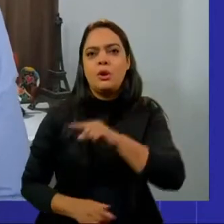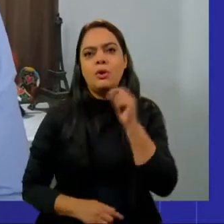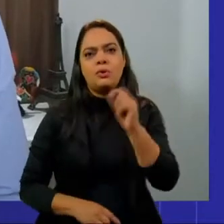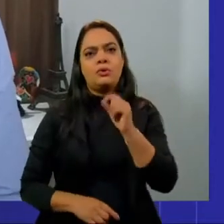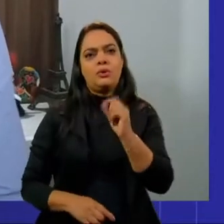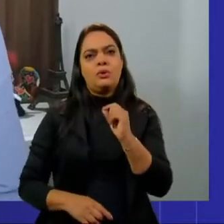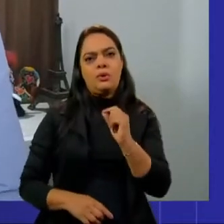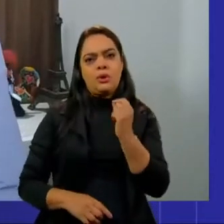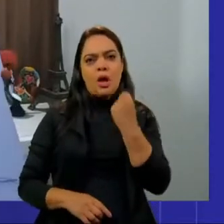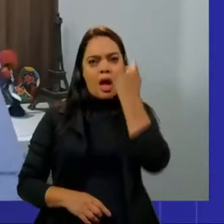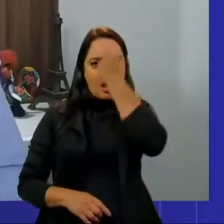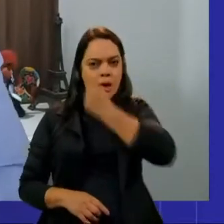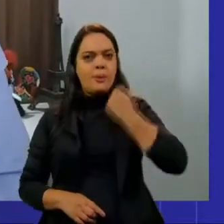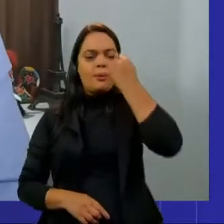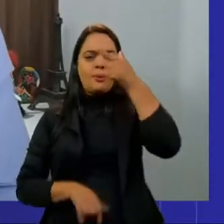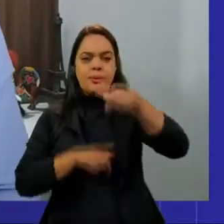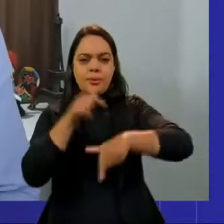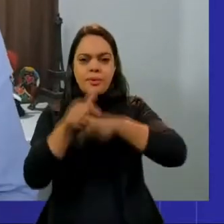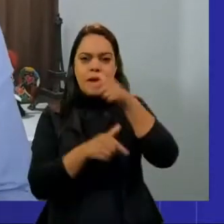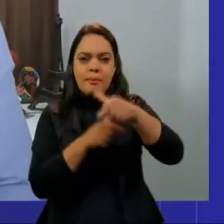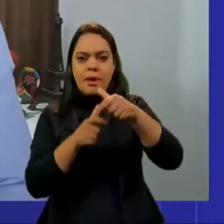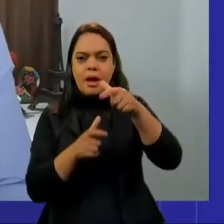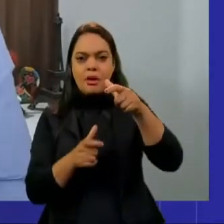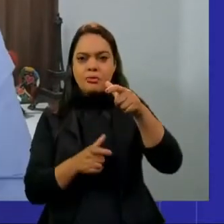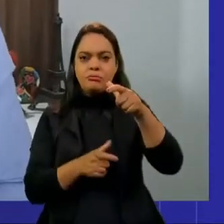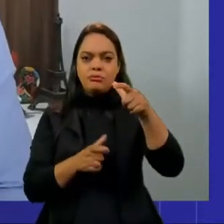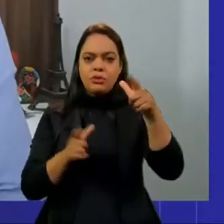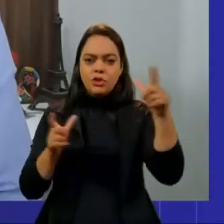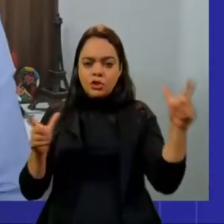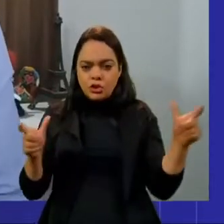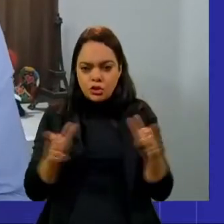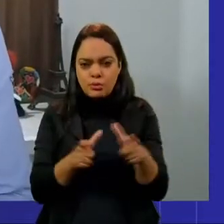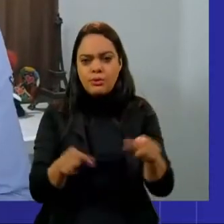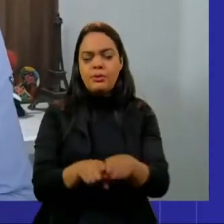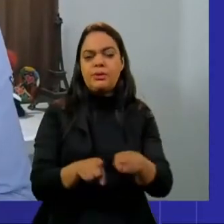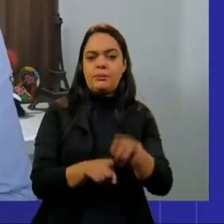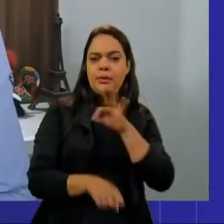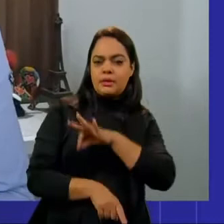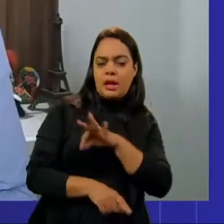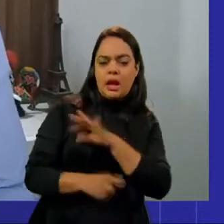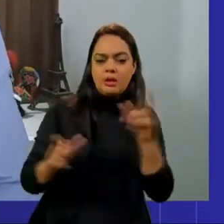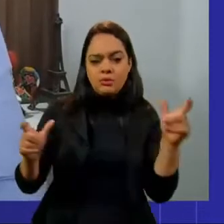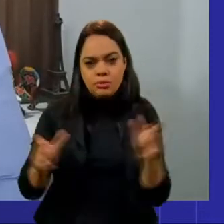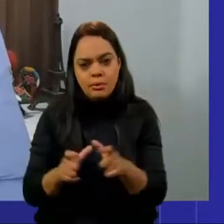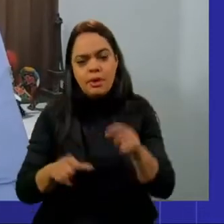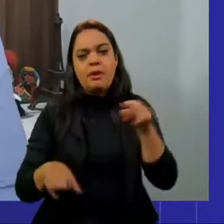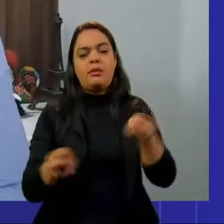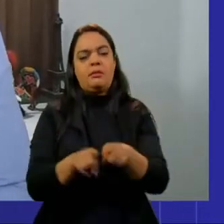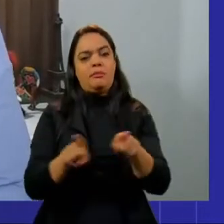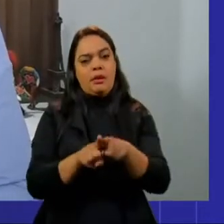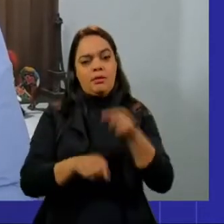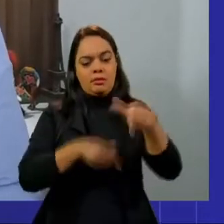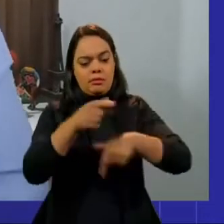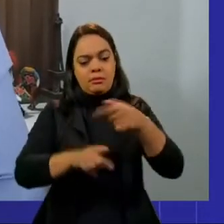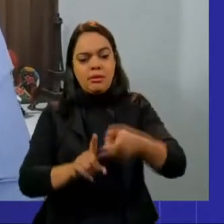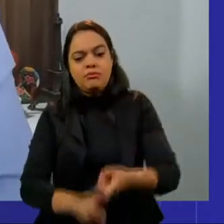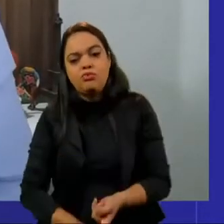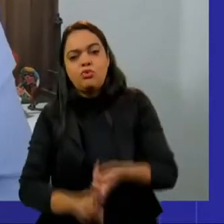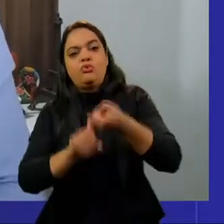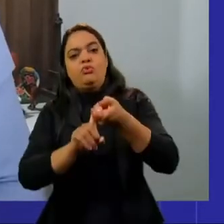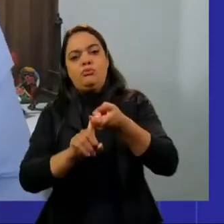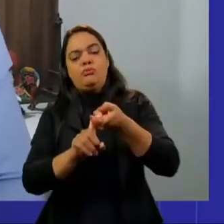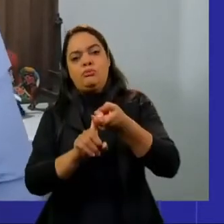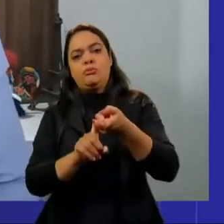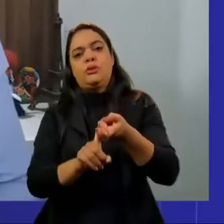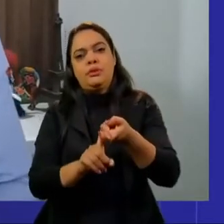redução da jornada de trabalho, do salário e também a suspensão do contrato de trabalho, o que incluiu o grupo